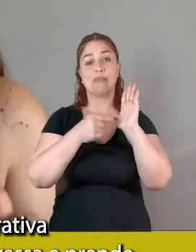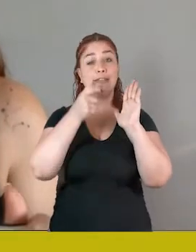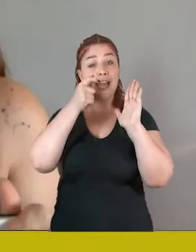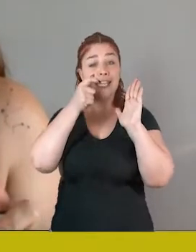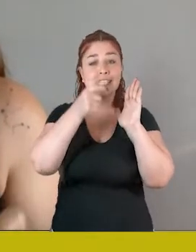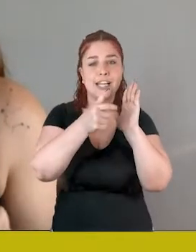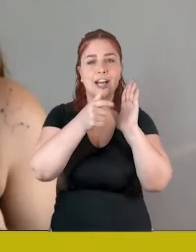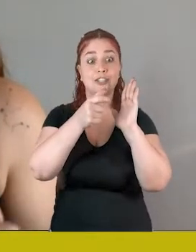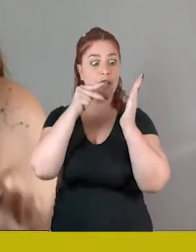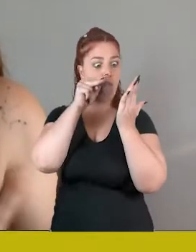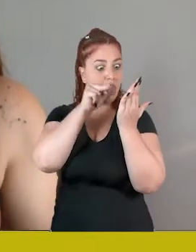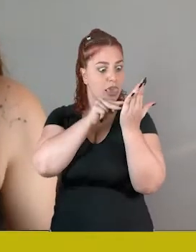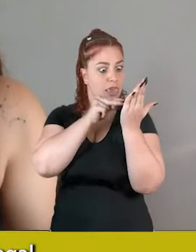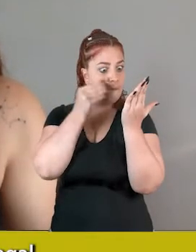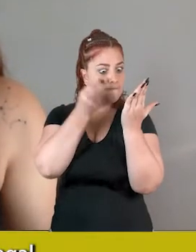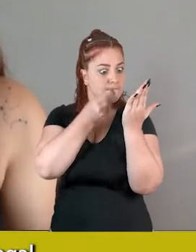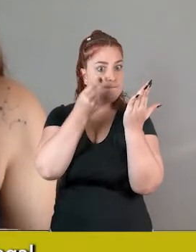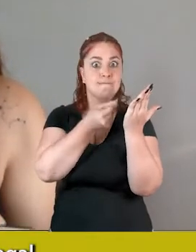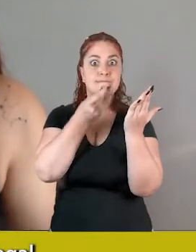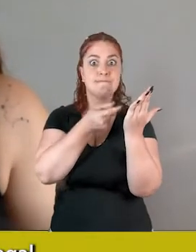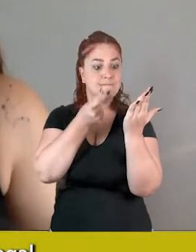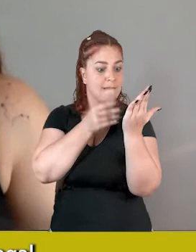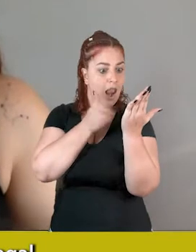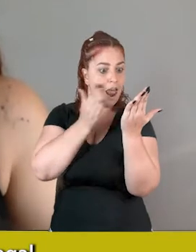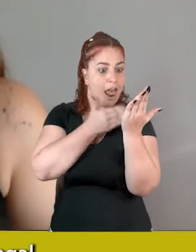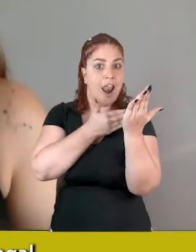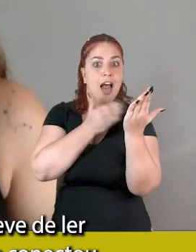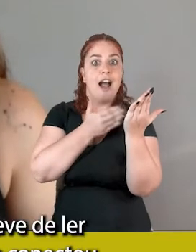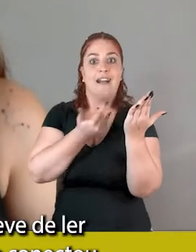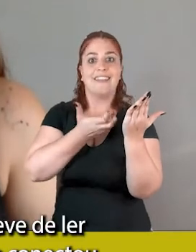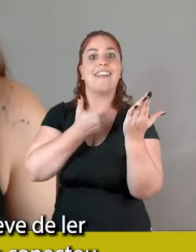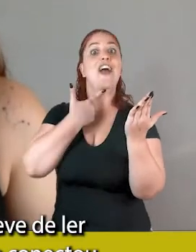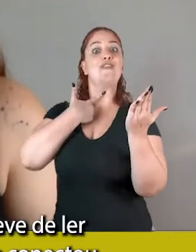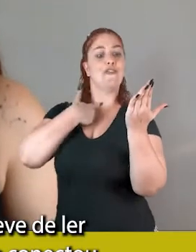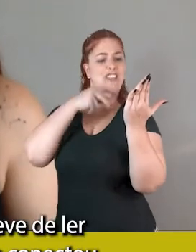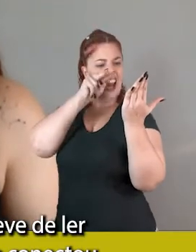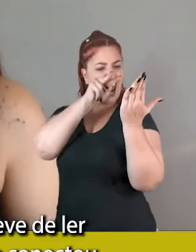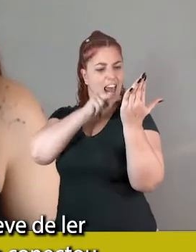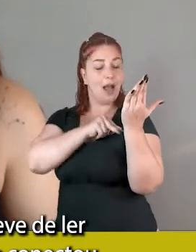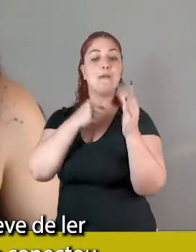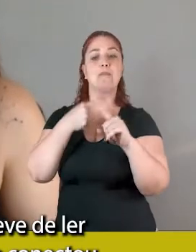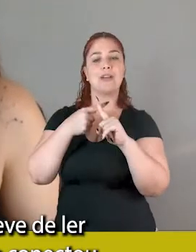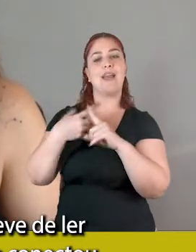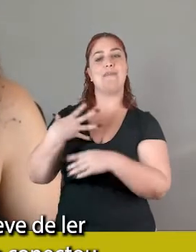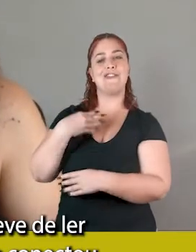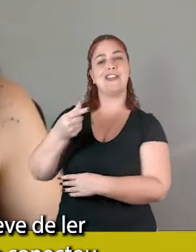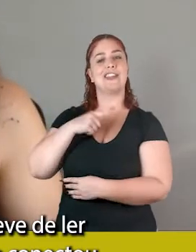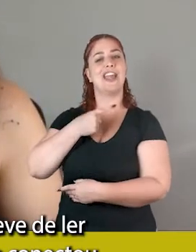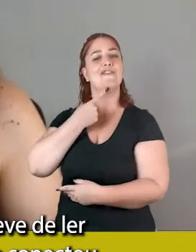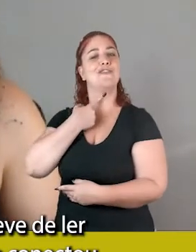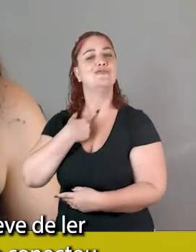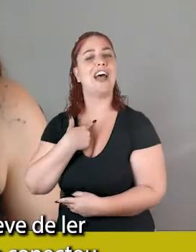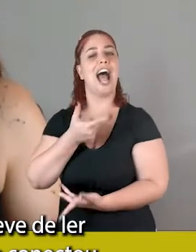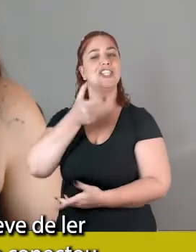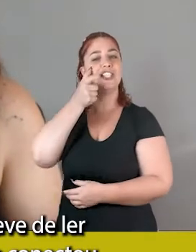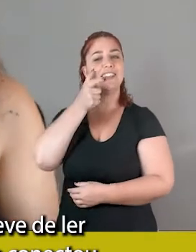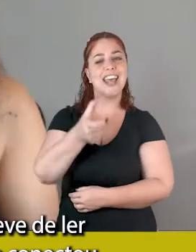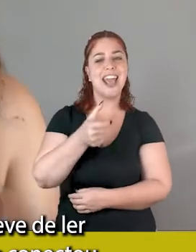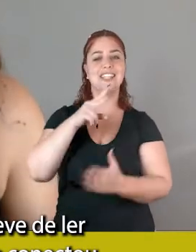prende, e eu achei muito legal, do interesse que ela teve de ler e como ela